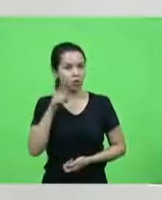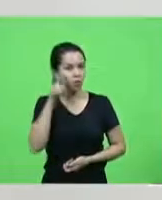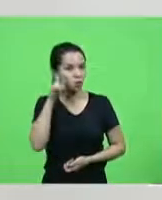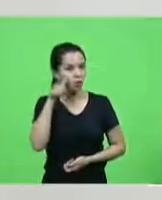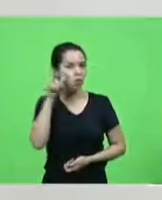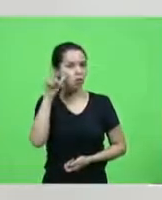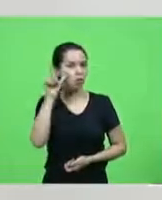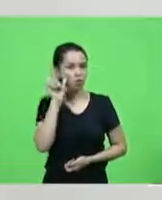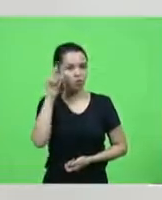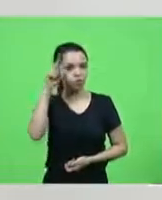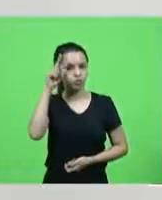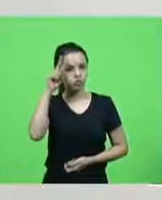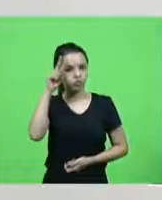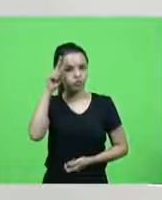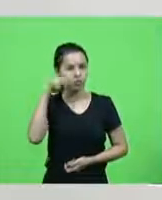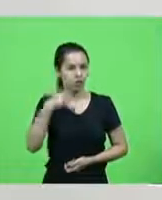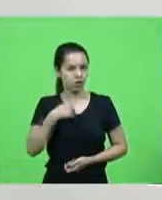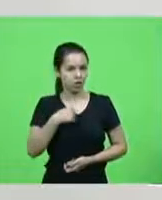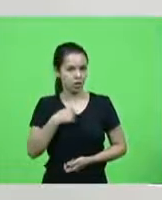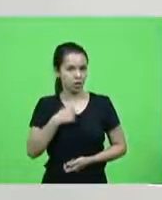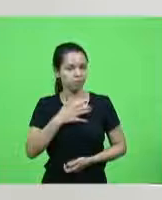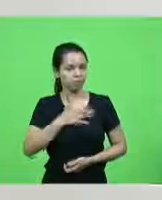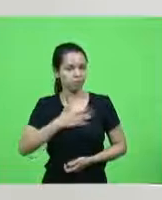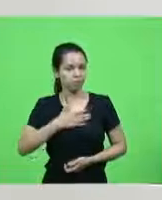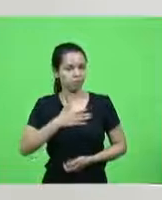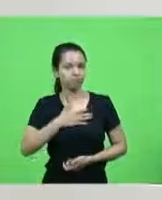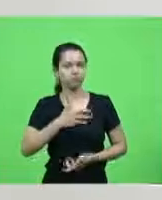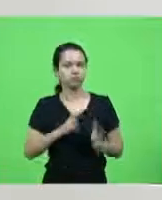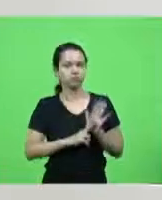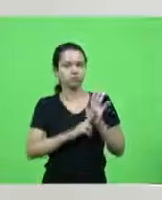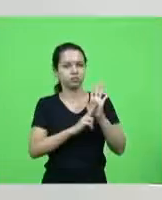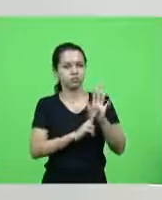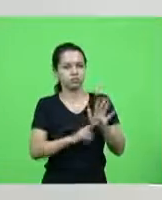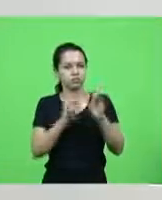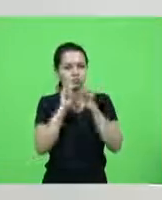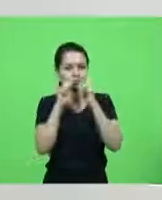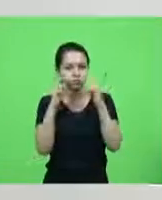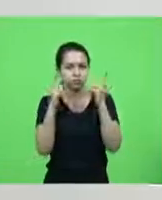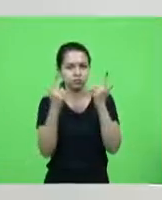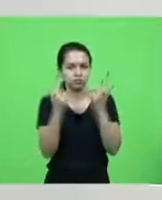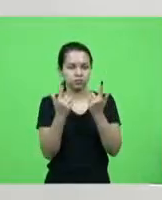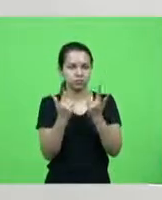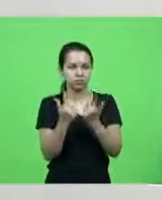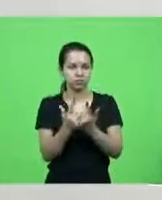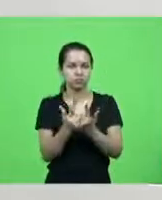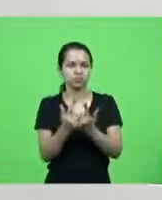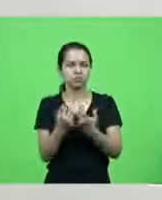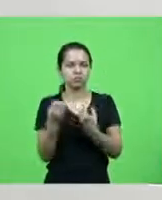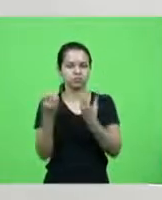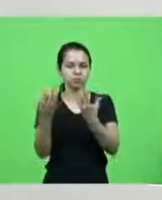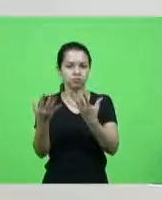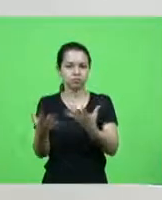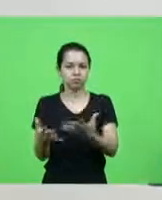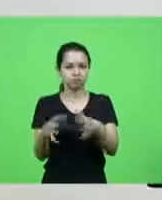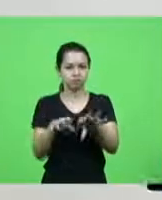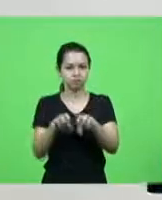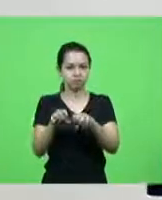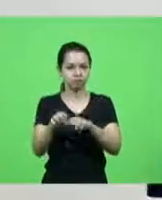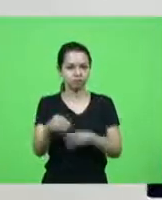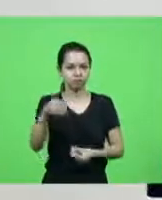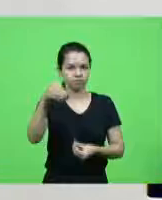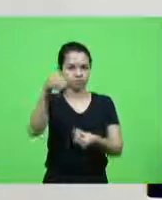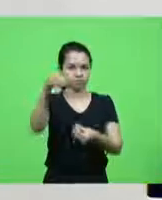-feira eu tive o prazer em nome da Assembleia Legislativa entregar o certificado de responsabilidade